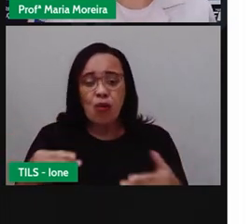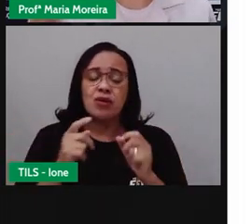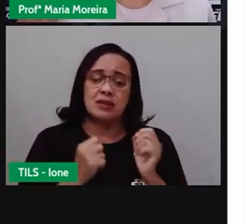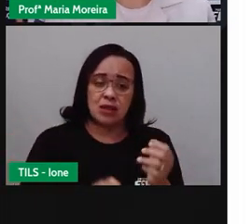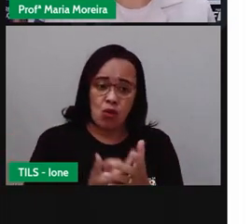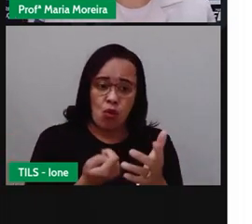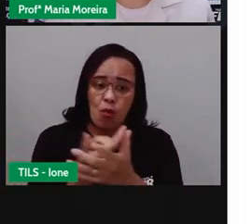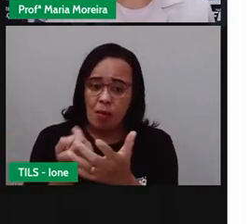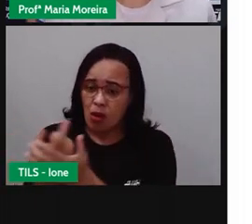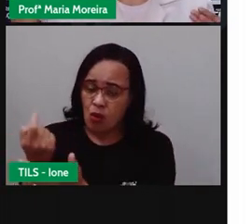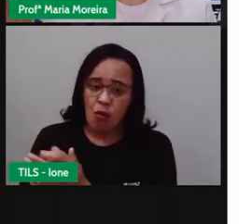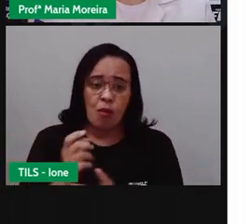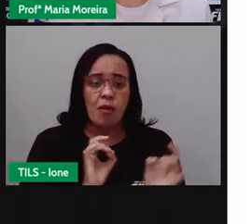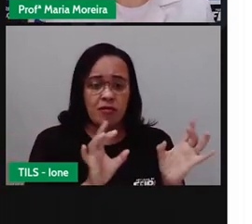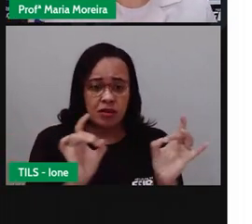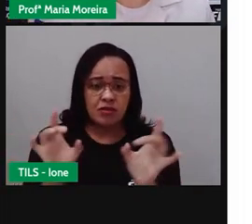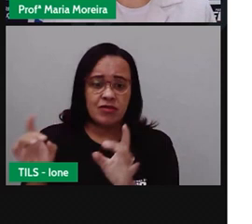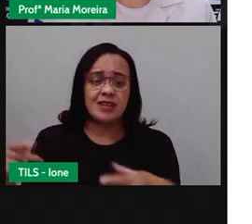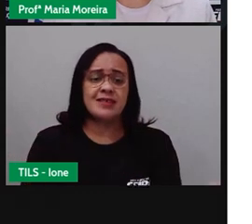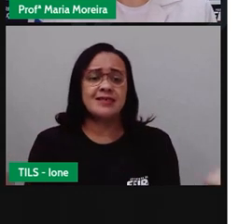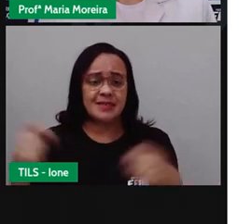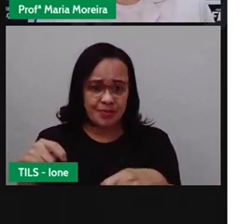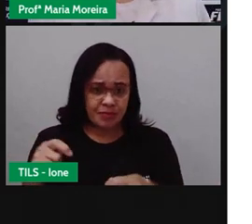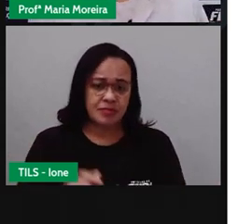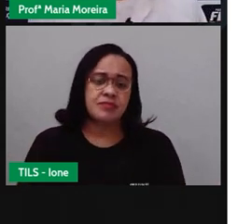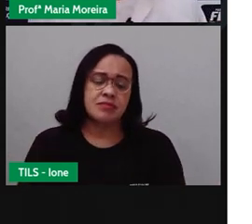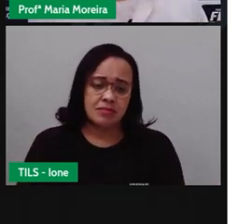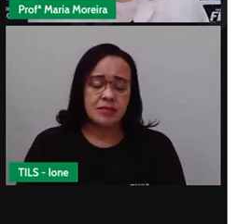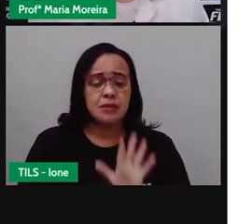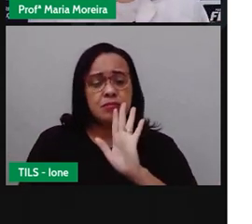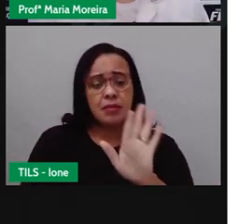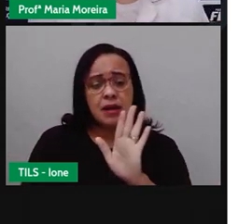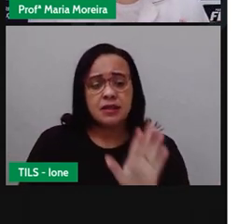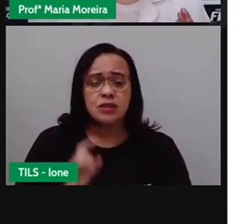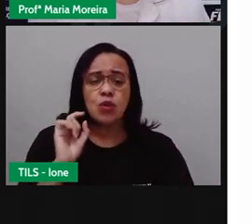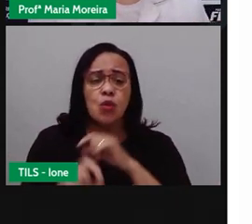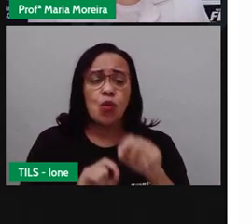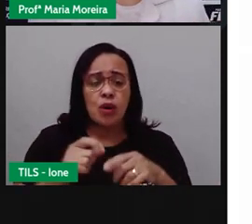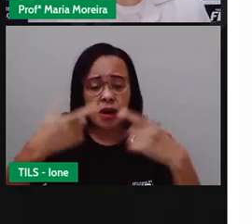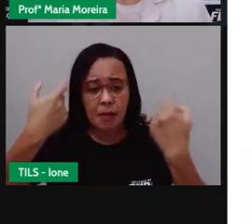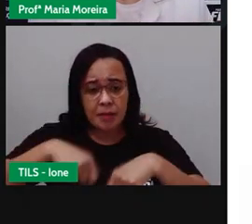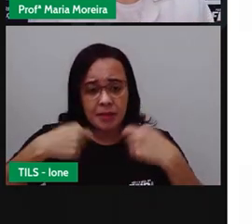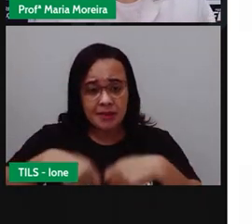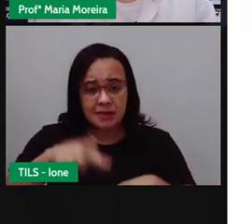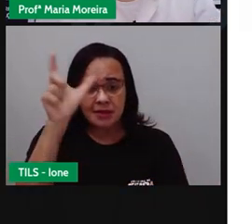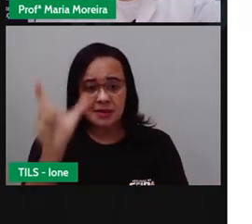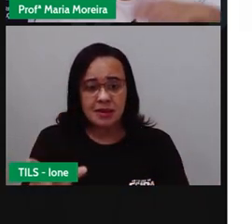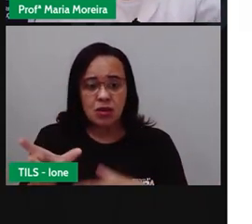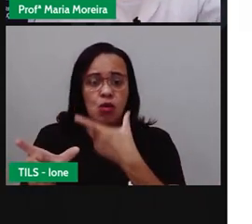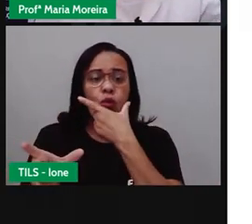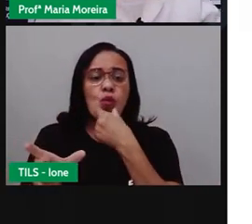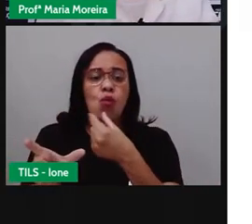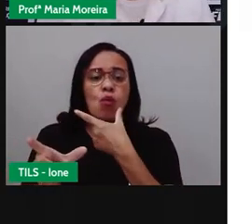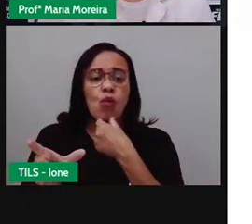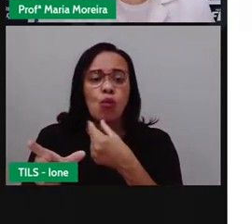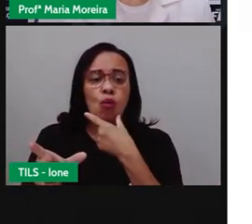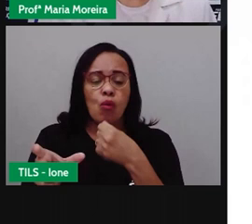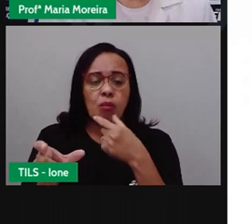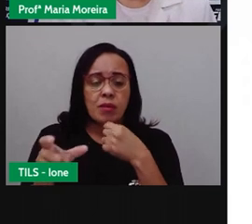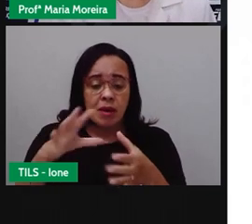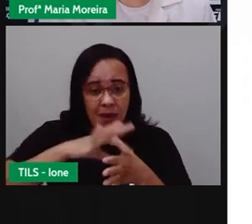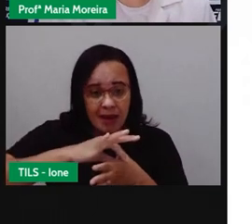passageiro apenas o quê? Essas mercadorias. Mas, precisa-se do homem, né, para fazer o quê? Esse